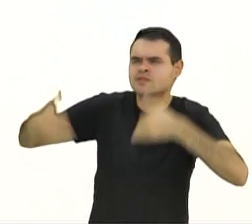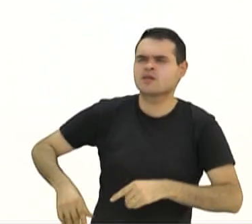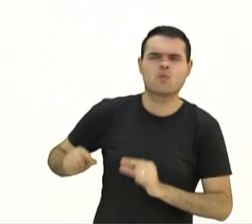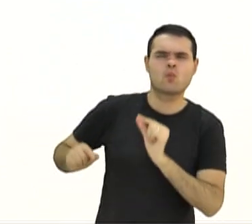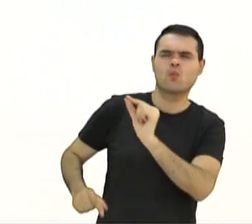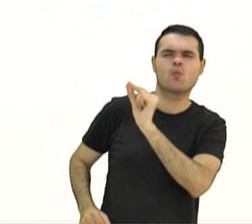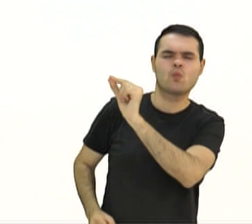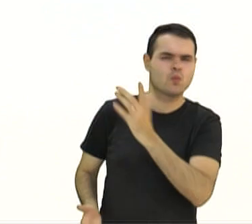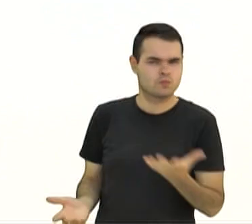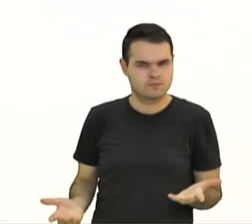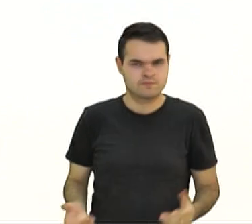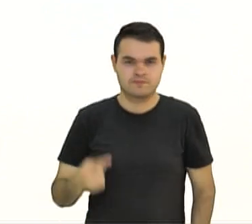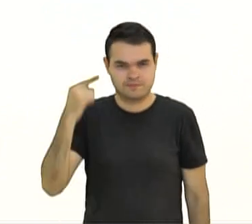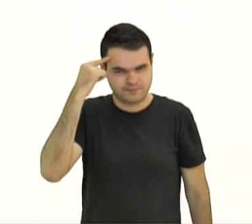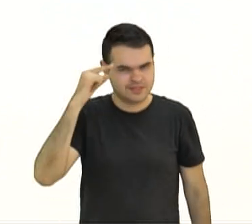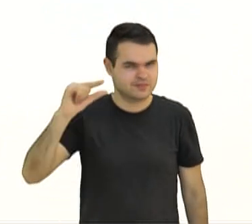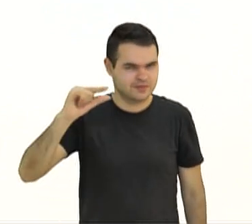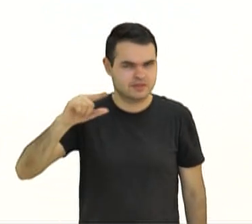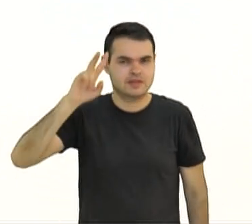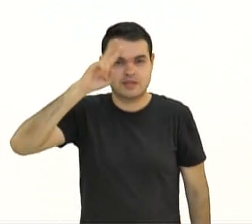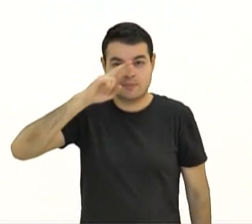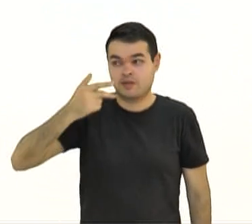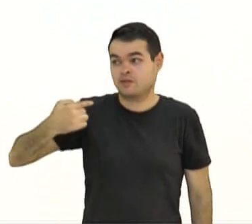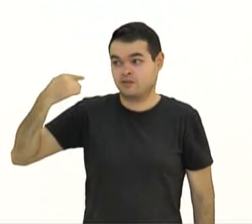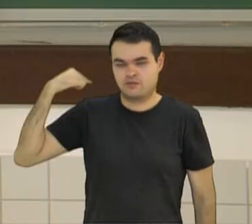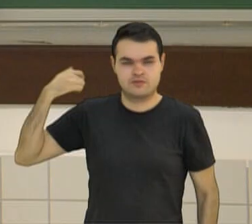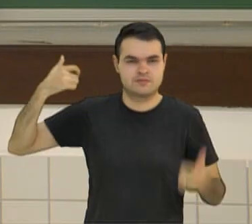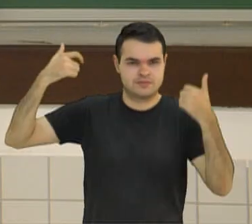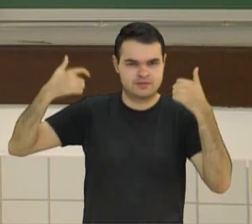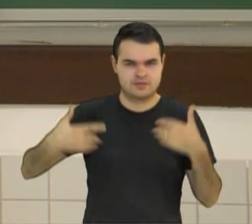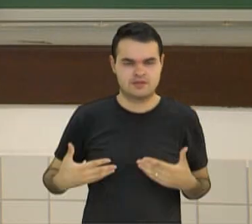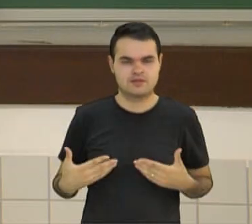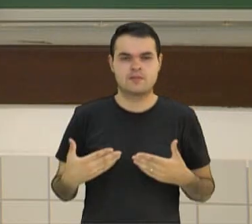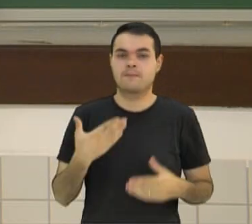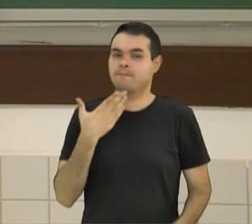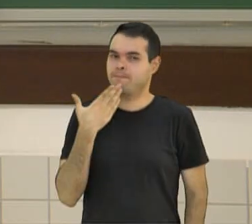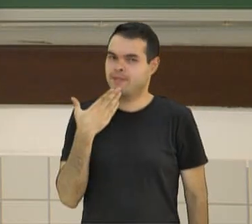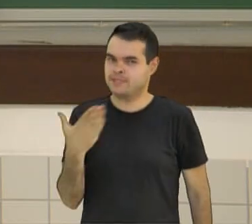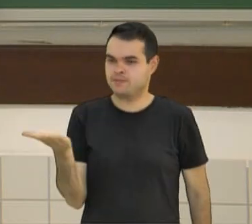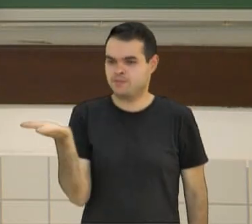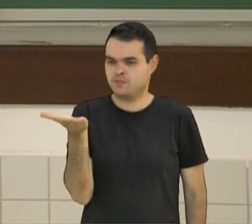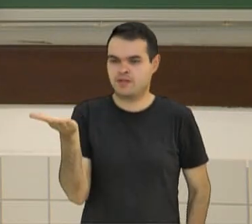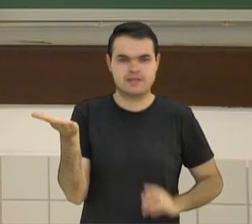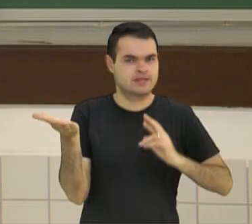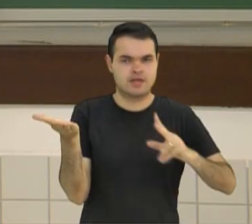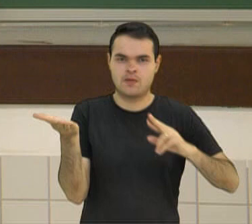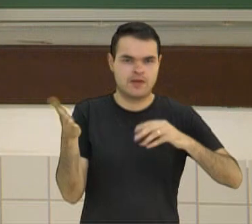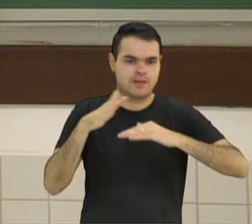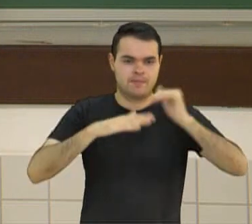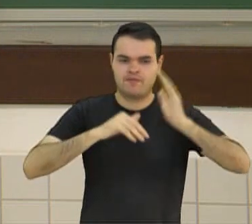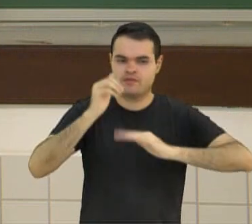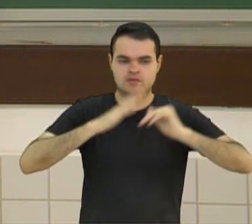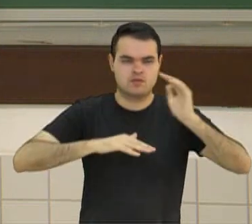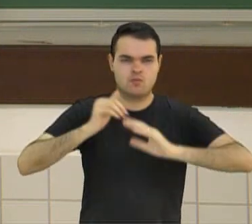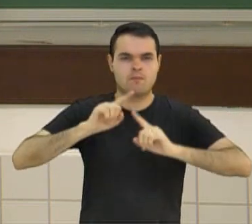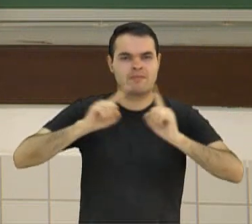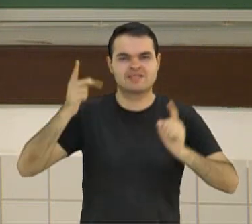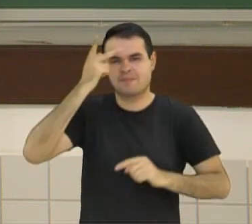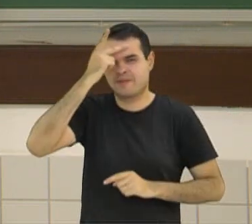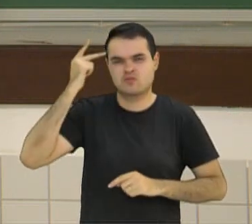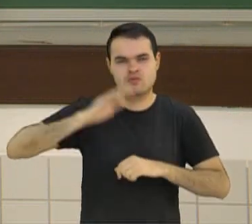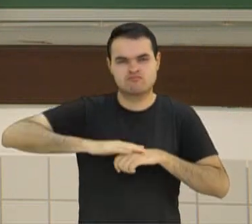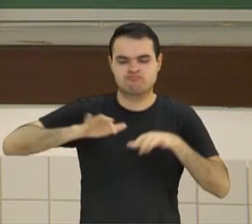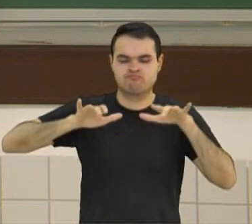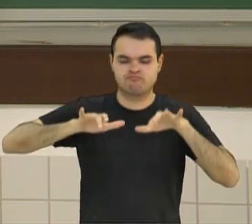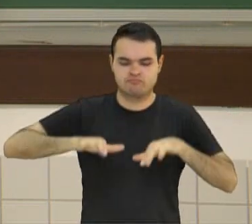Pense um pouquinho. Lembrando que eu disse para vocês, pedir esmolas não é profissão, mas o que quem escreveu quis